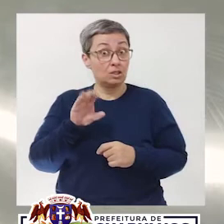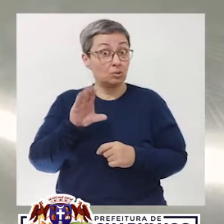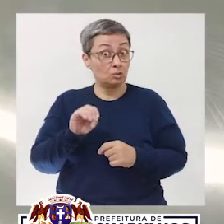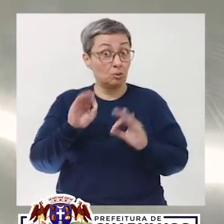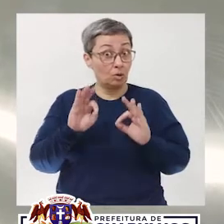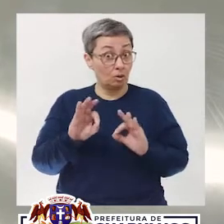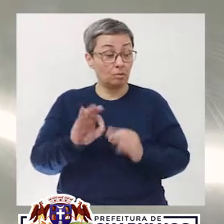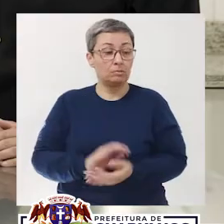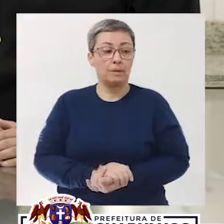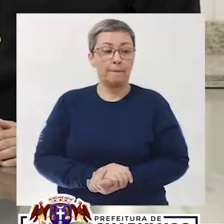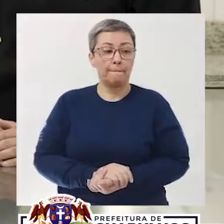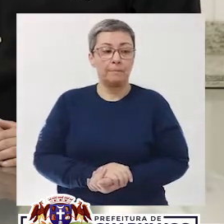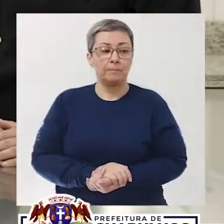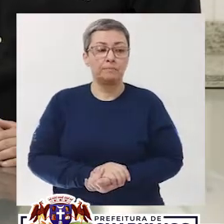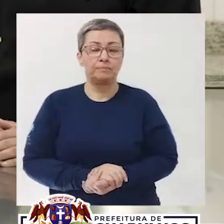creme de leite fresco.